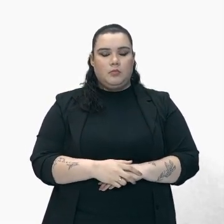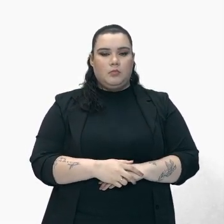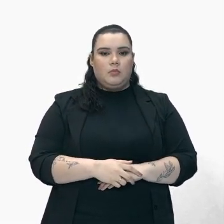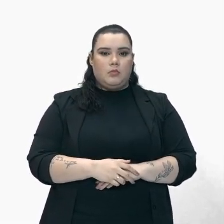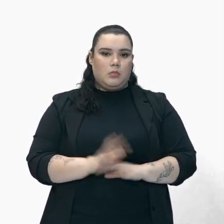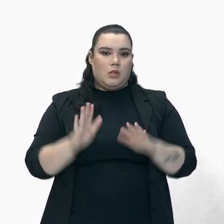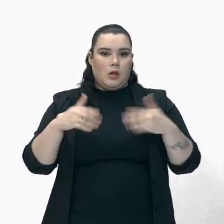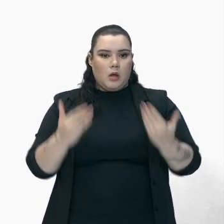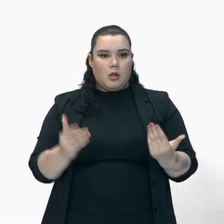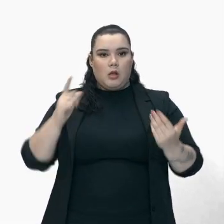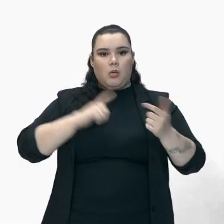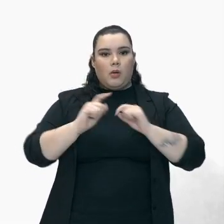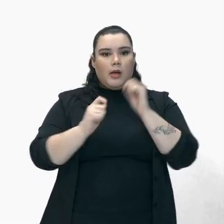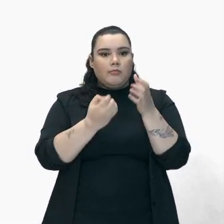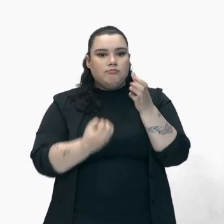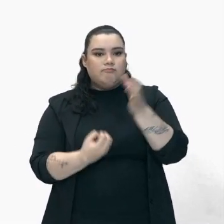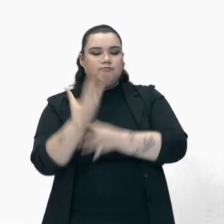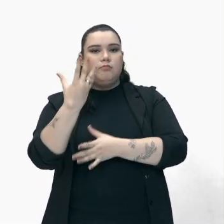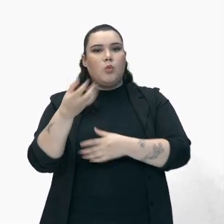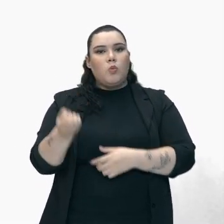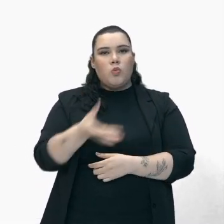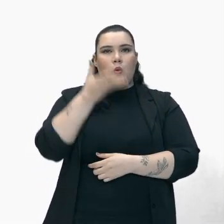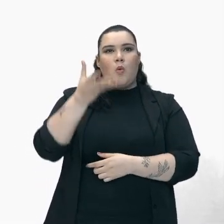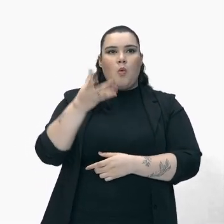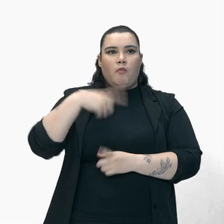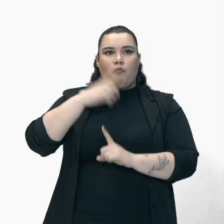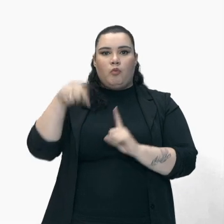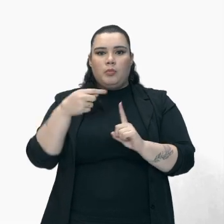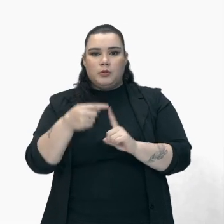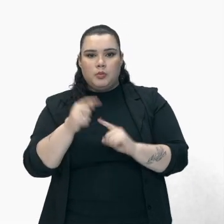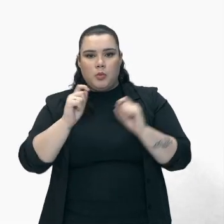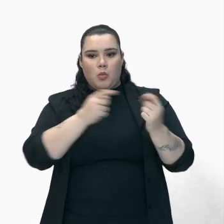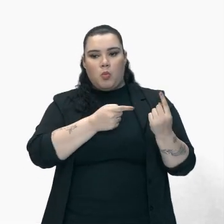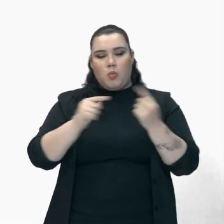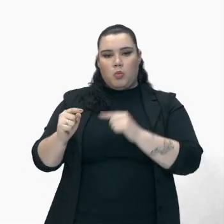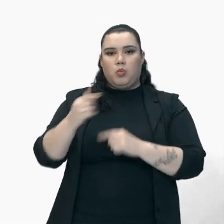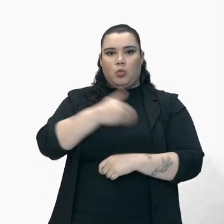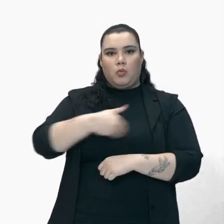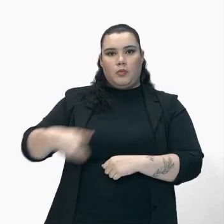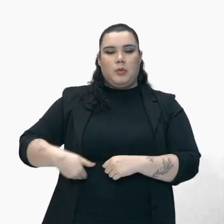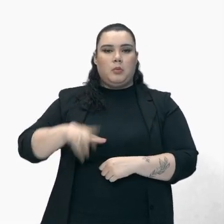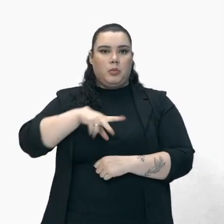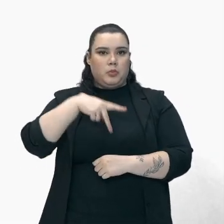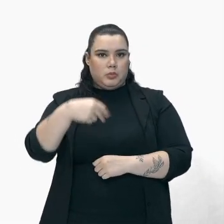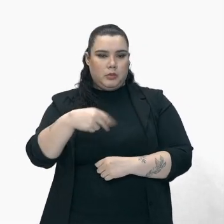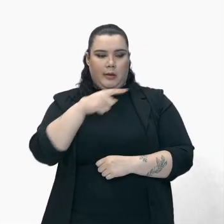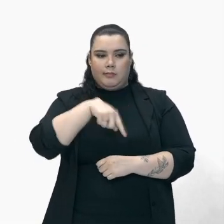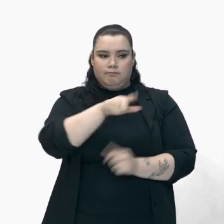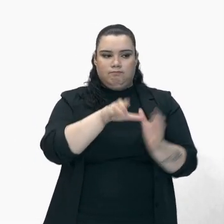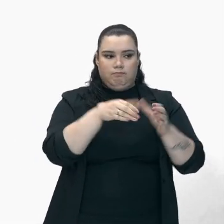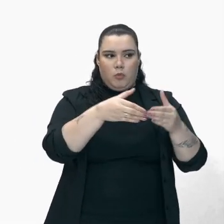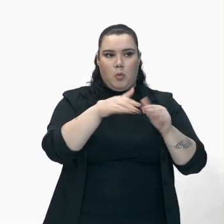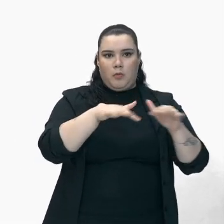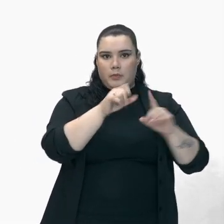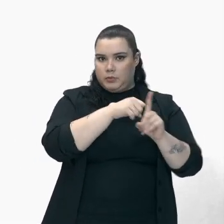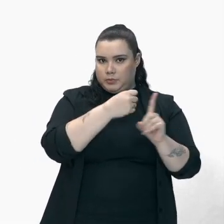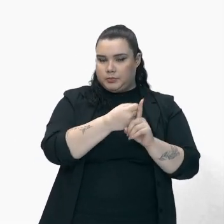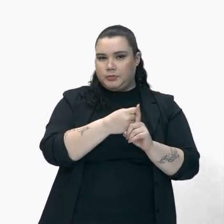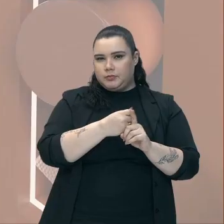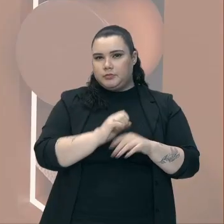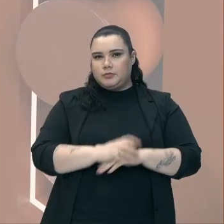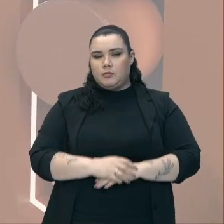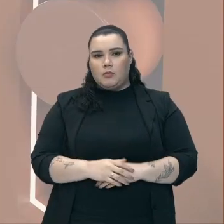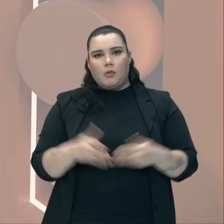Motivando-os A elaborar O movimento Contra o governo Português Voltando pra mim Agora galera Vamos entender